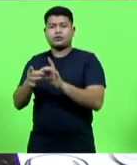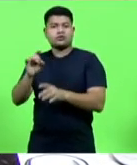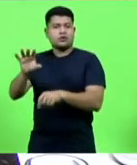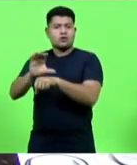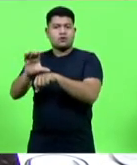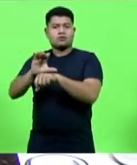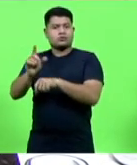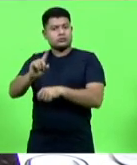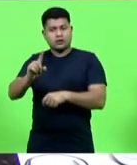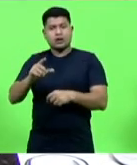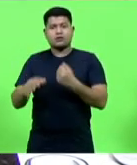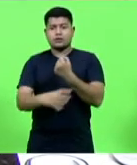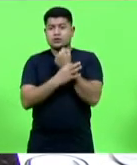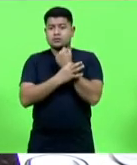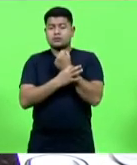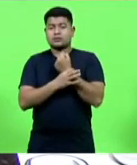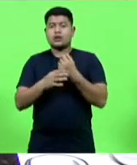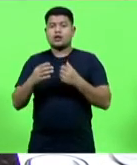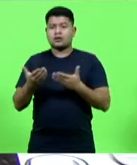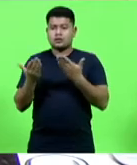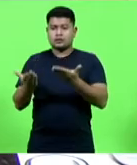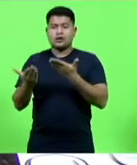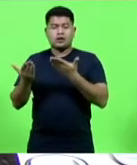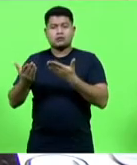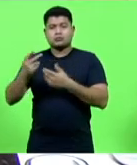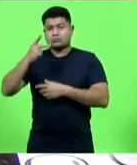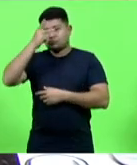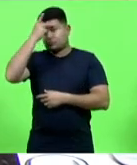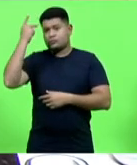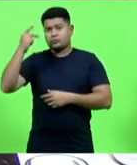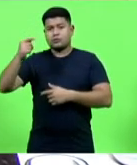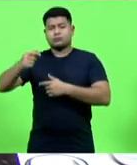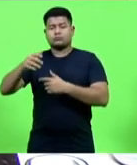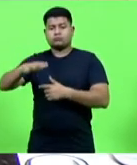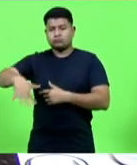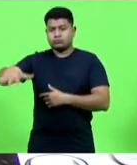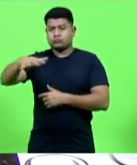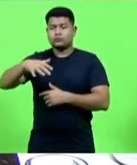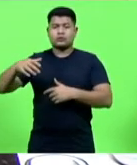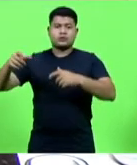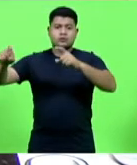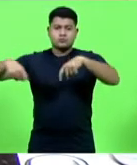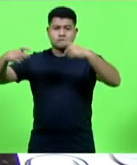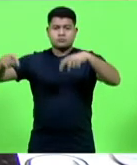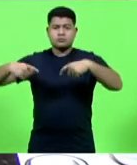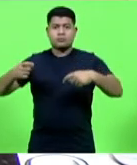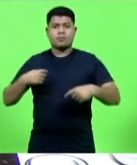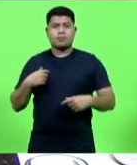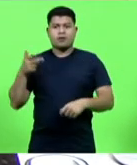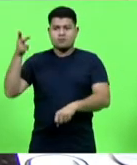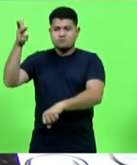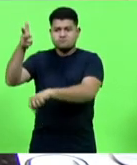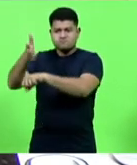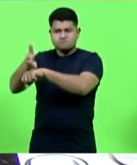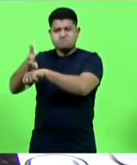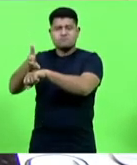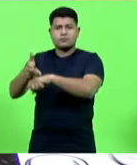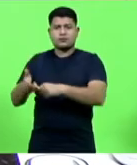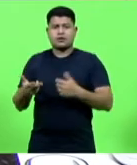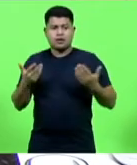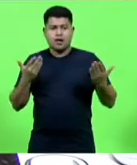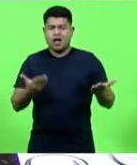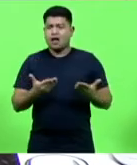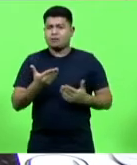segurança para o homem do campo com câmeras de monitoramento. Chega de gente maldosa, de gente ruim,